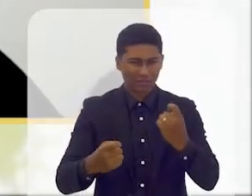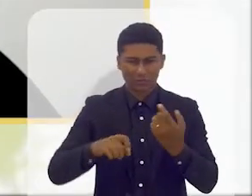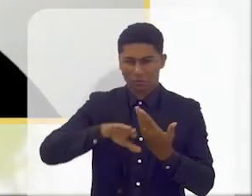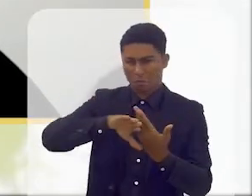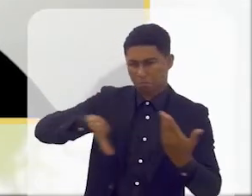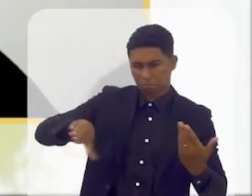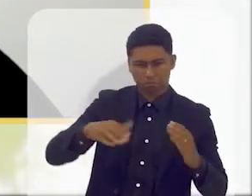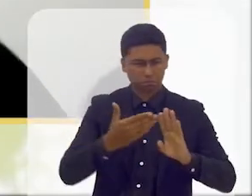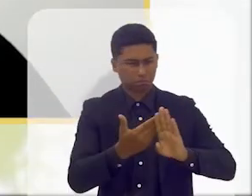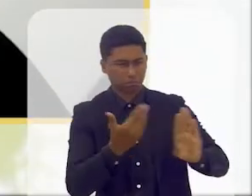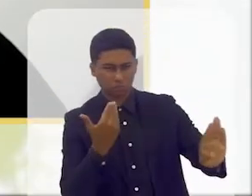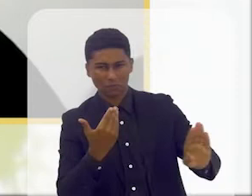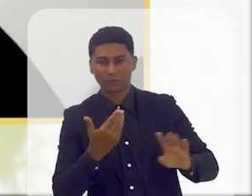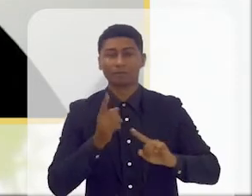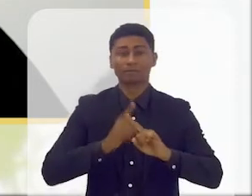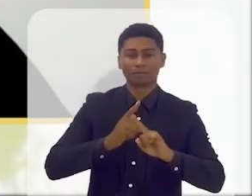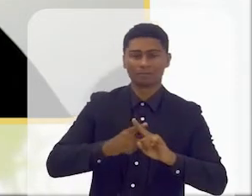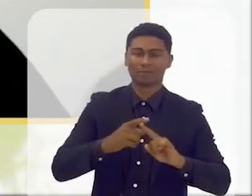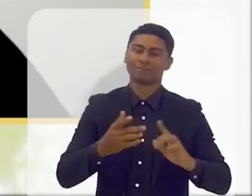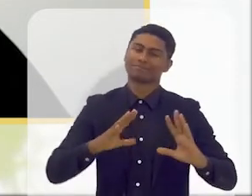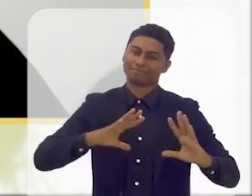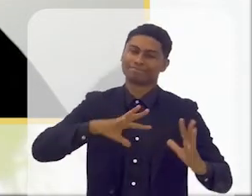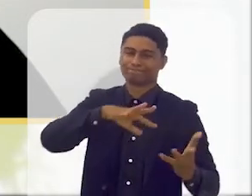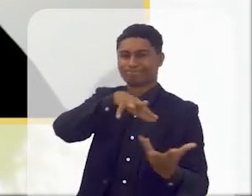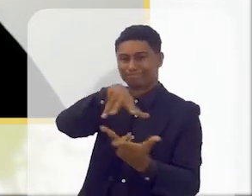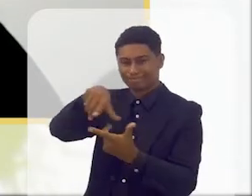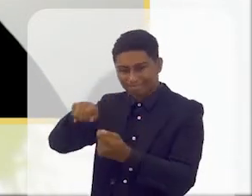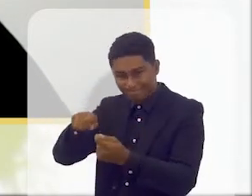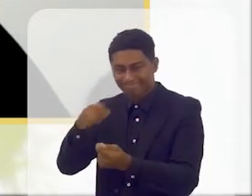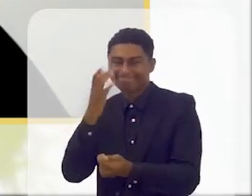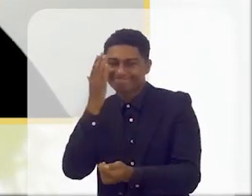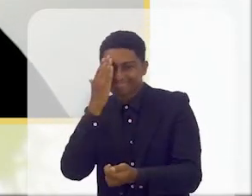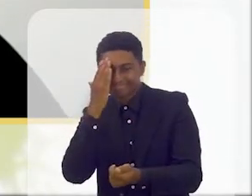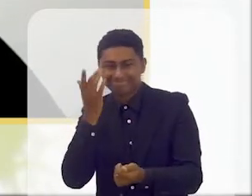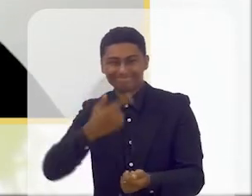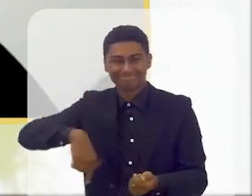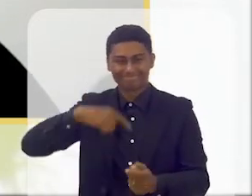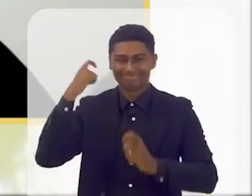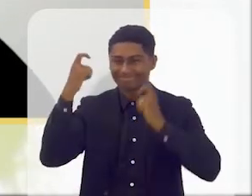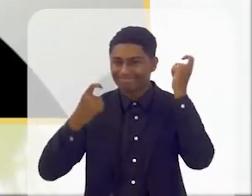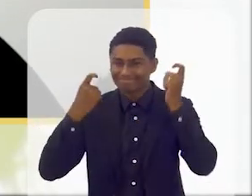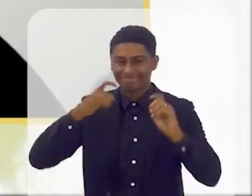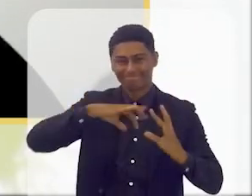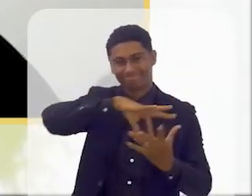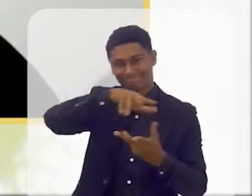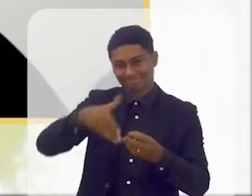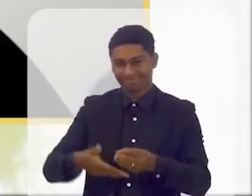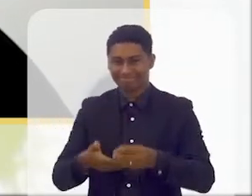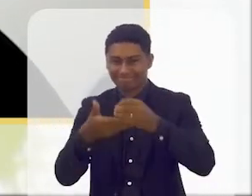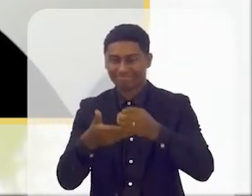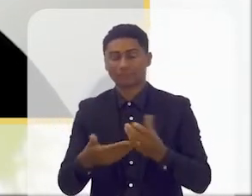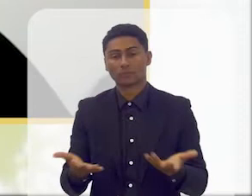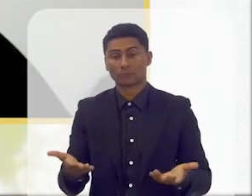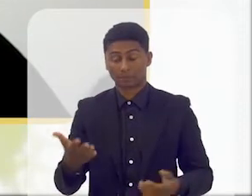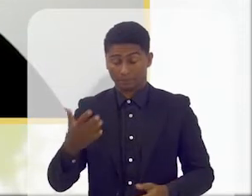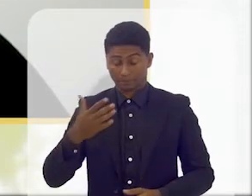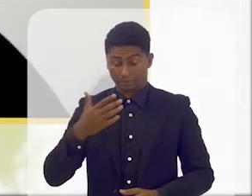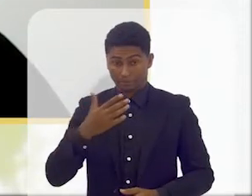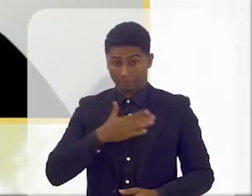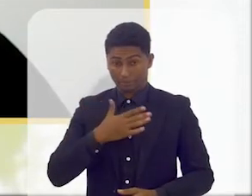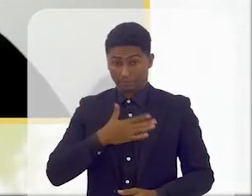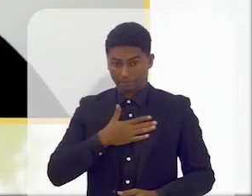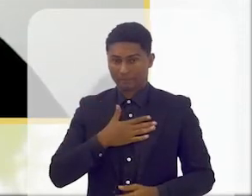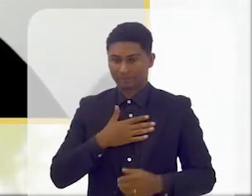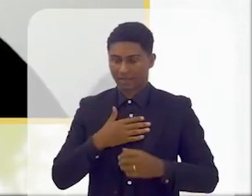por questões de planeta, que hoje em dia é a nossa preocupação constante, e a minha geração, que era uma